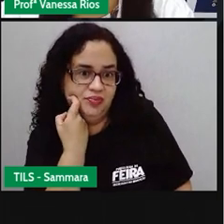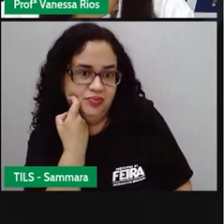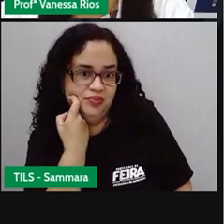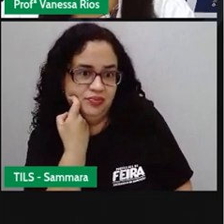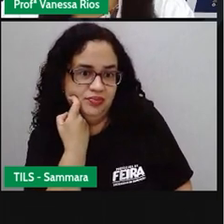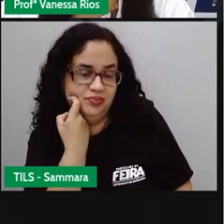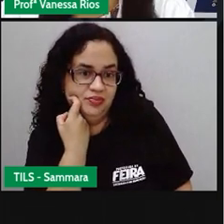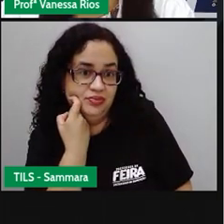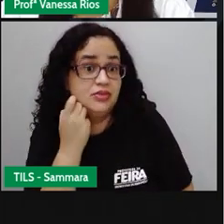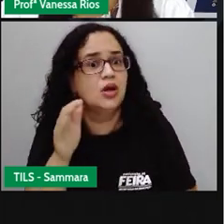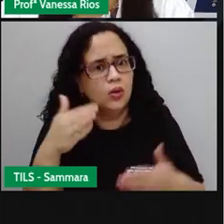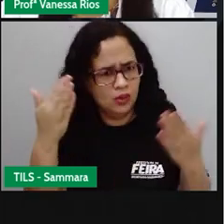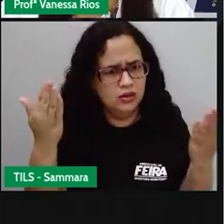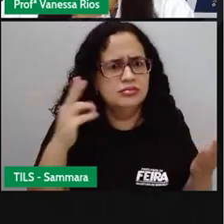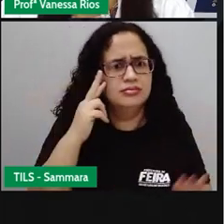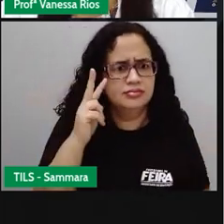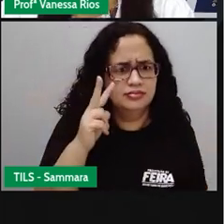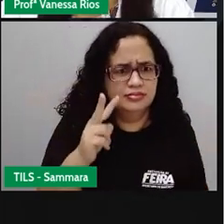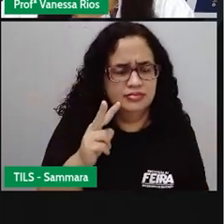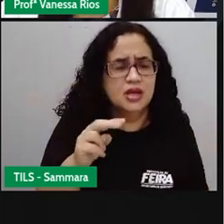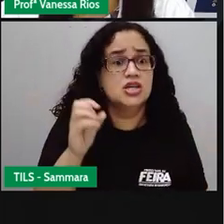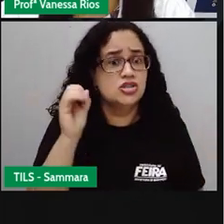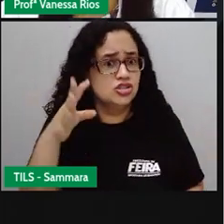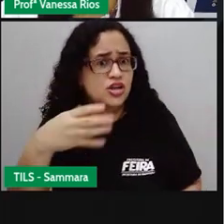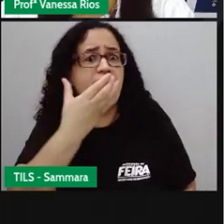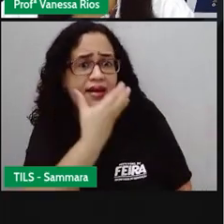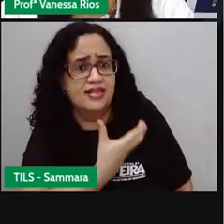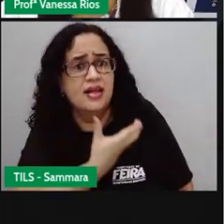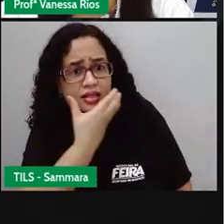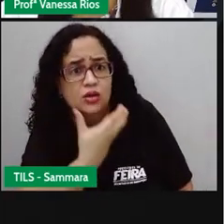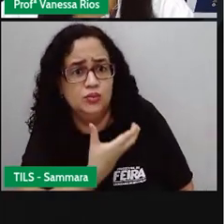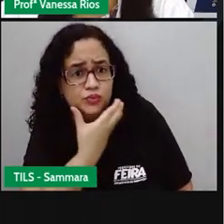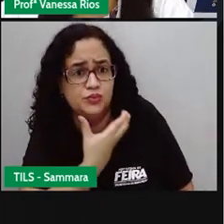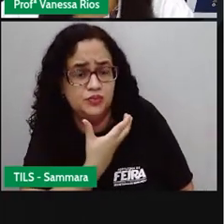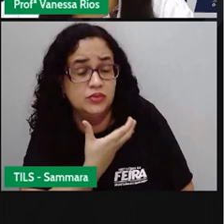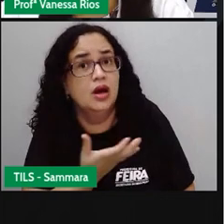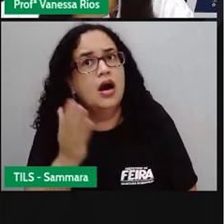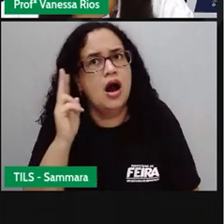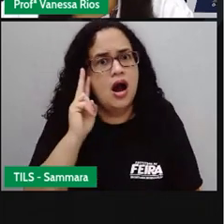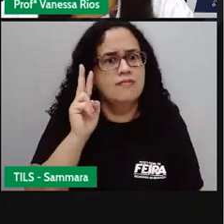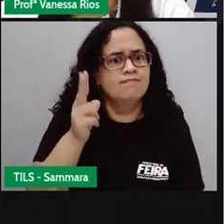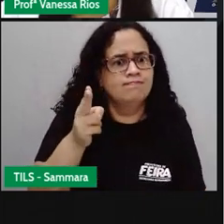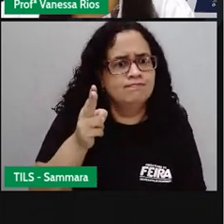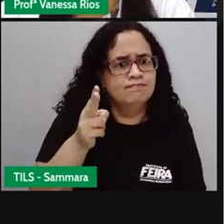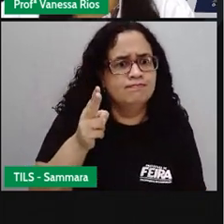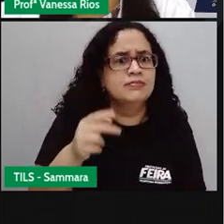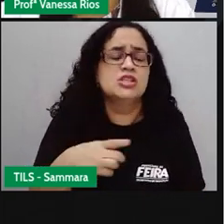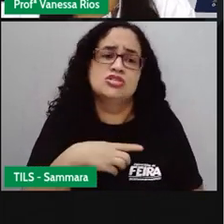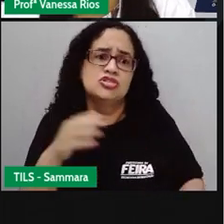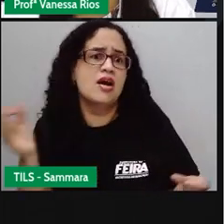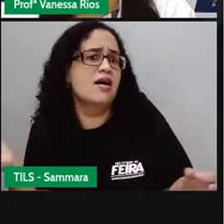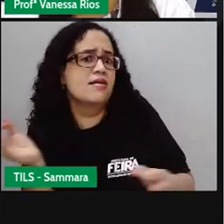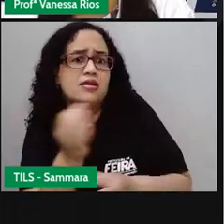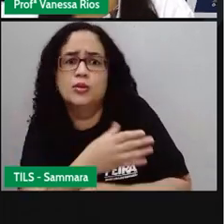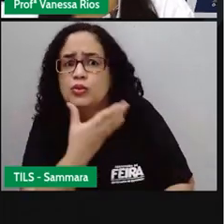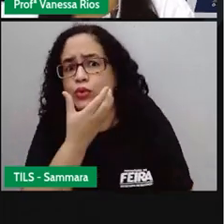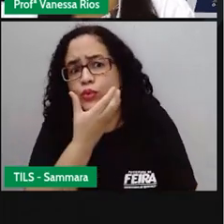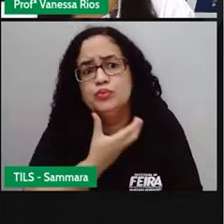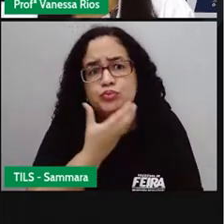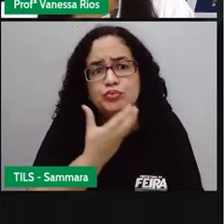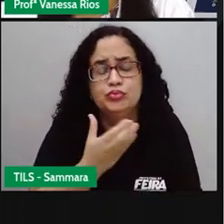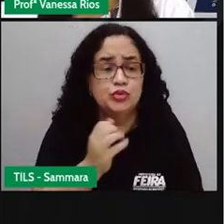-feira. Quando se vê, já é Natal. Quando se vê, já terminou o ano.